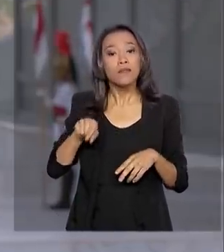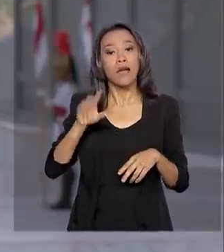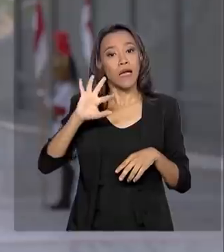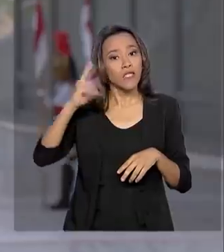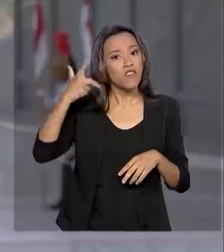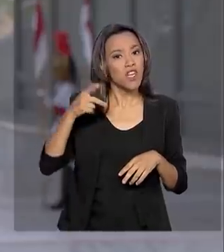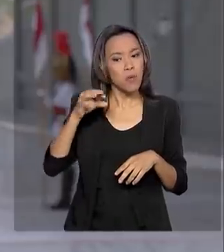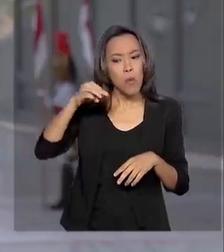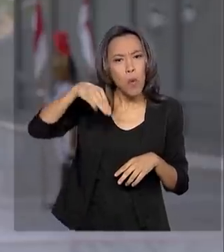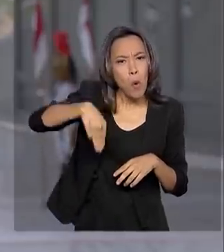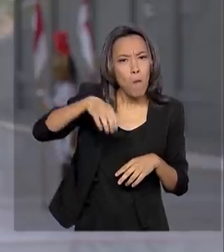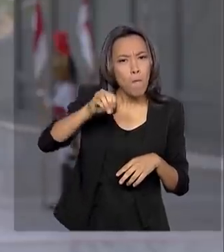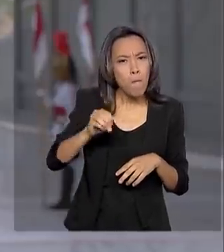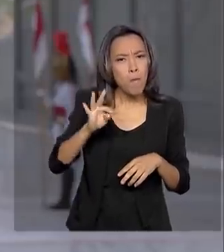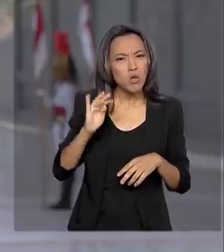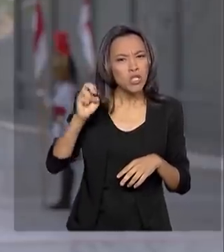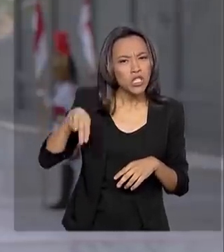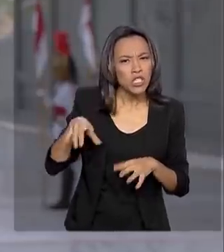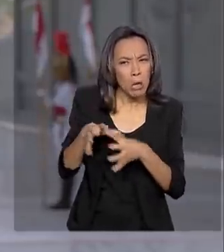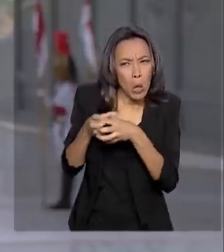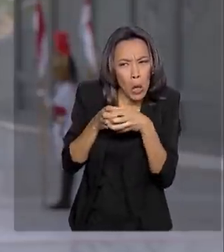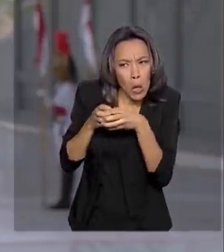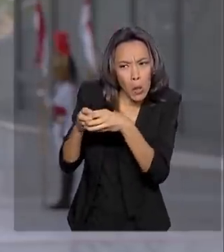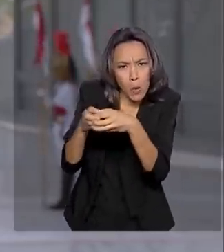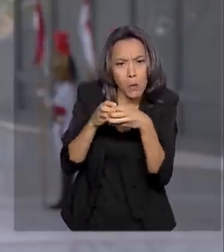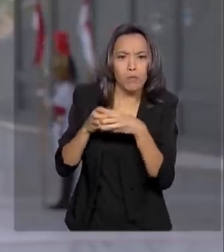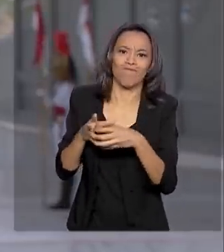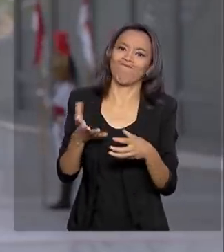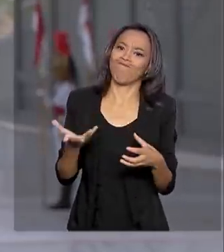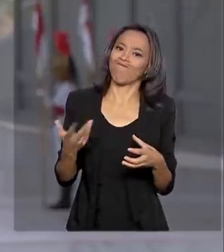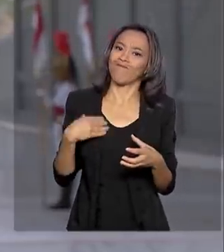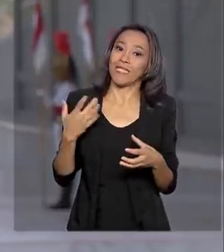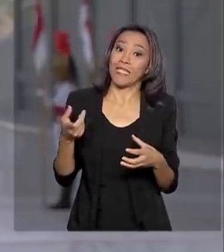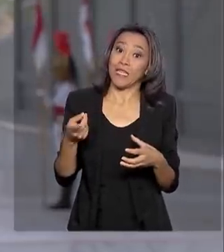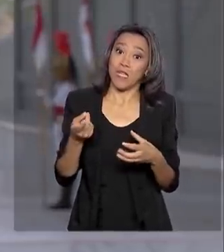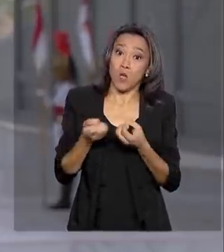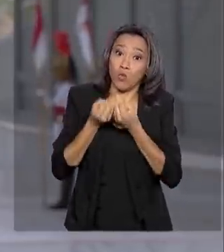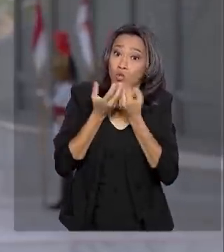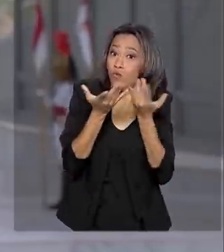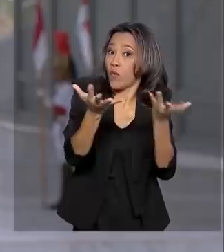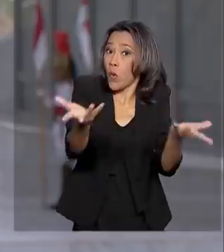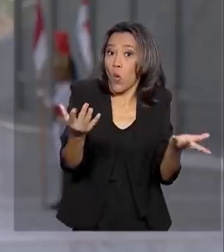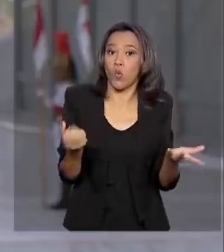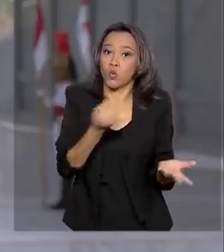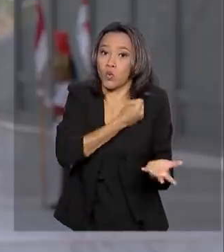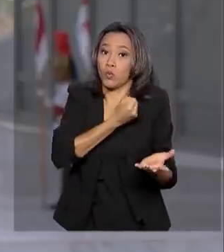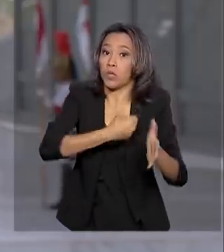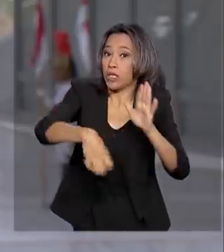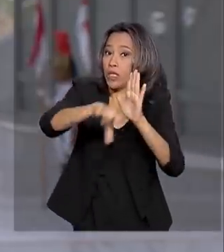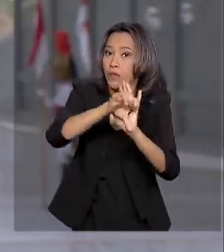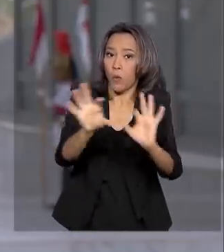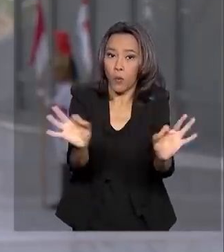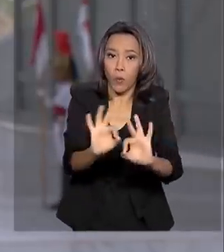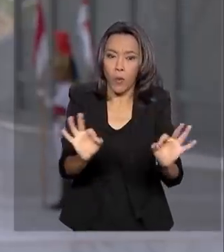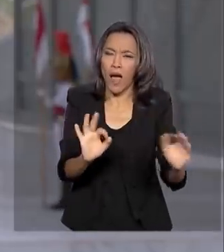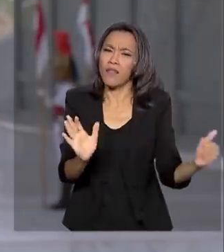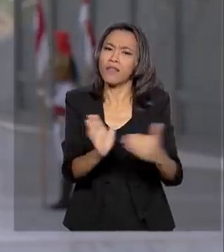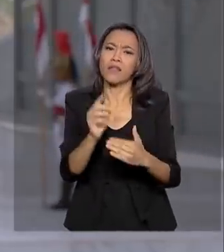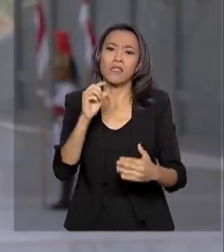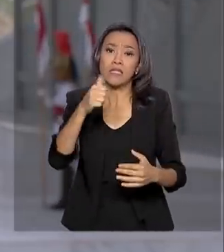motim. O governo do estado deixou de divulgar o número de crimes, mas até a última terça-feira, 170